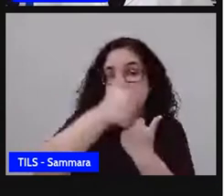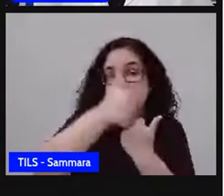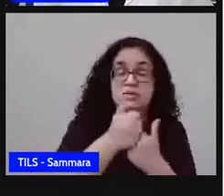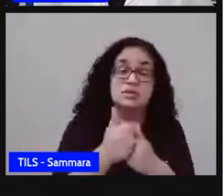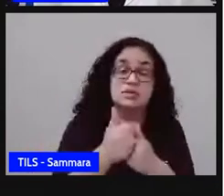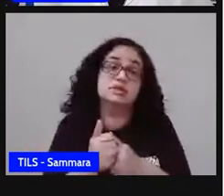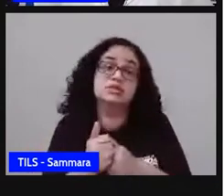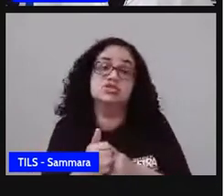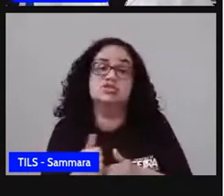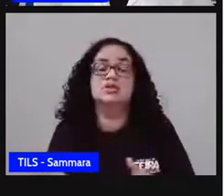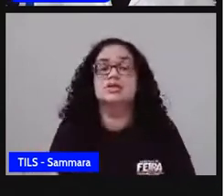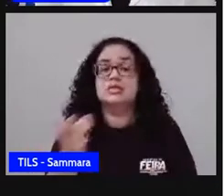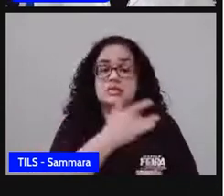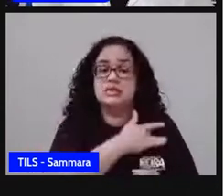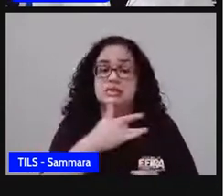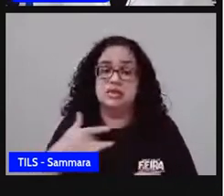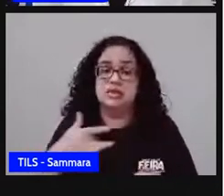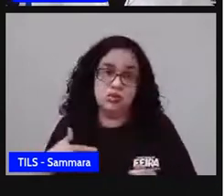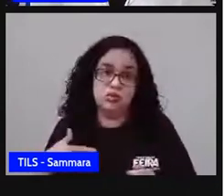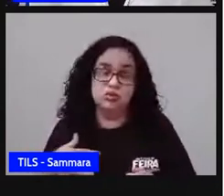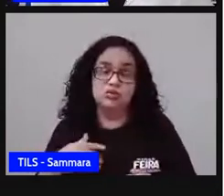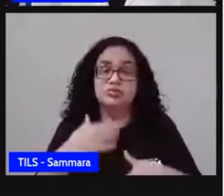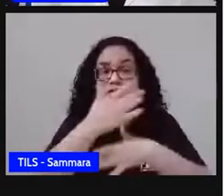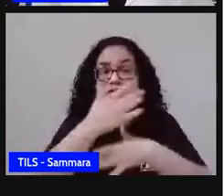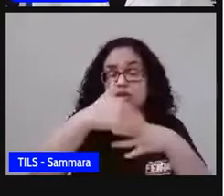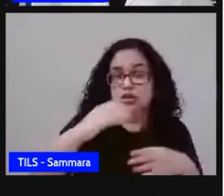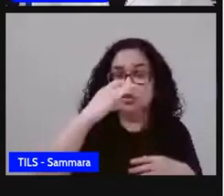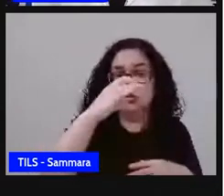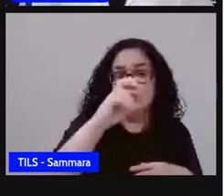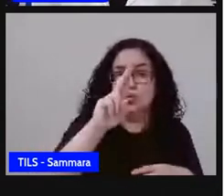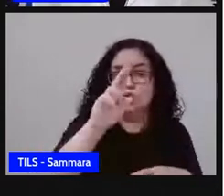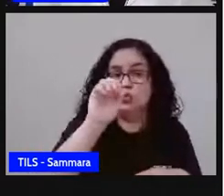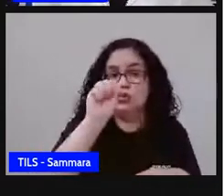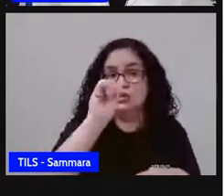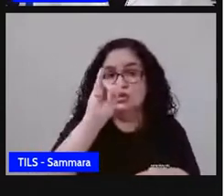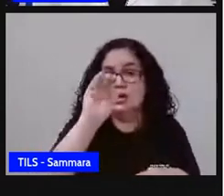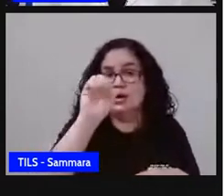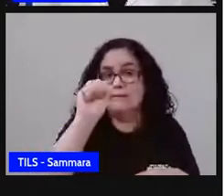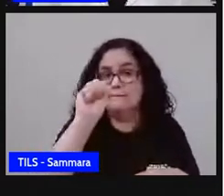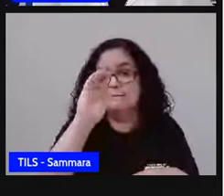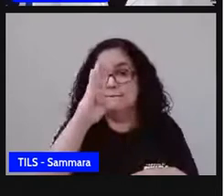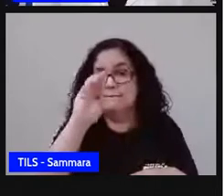de saúde em Cuiabá. Se nós tivermos o sonho, tivermos dedicação,